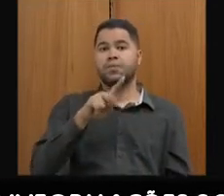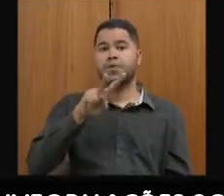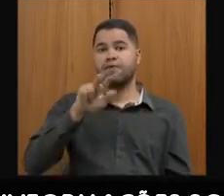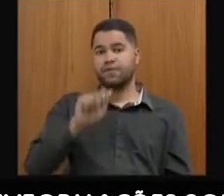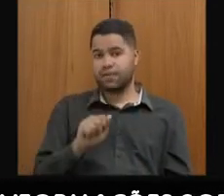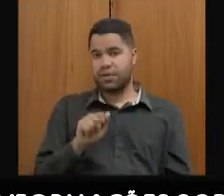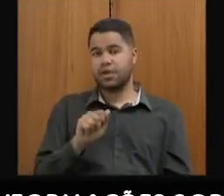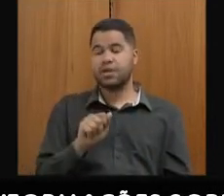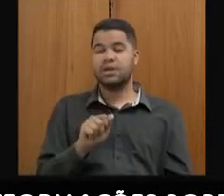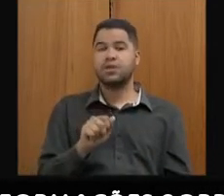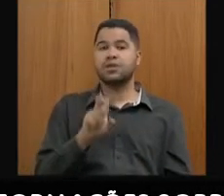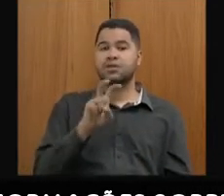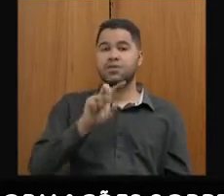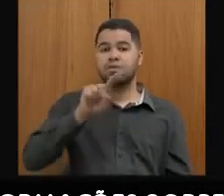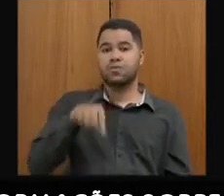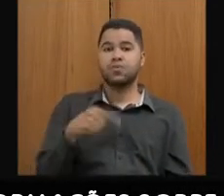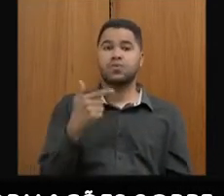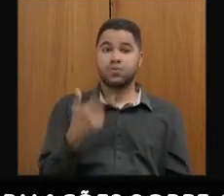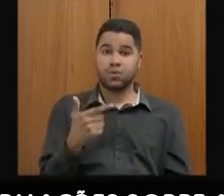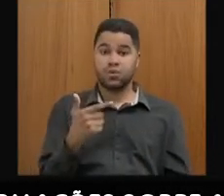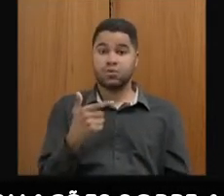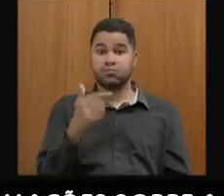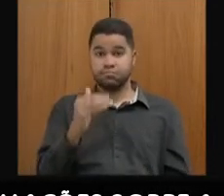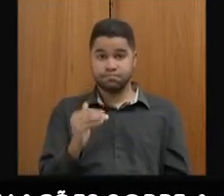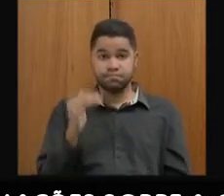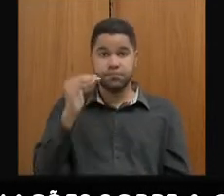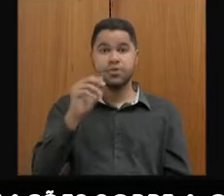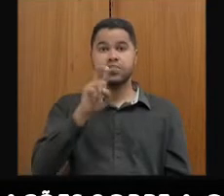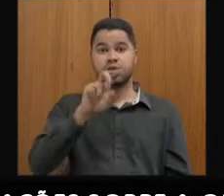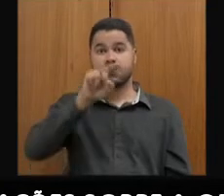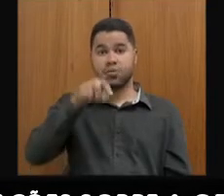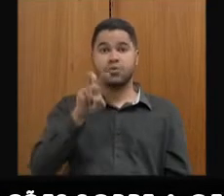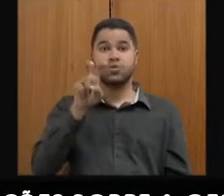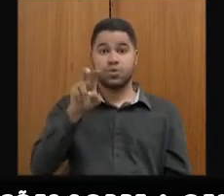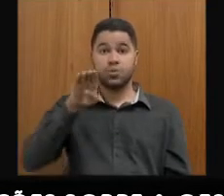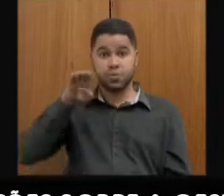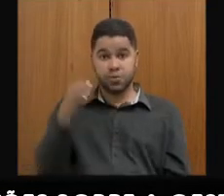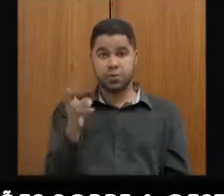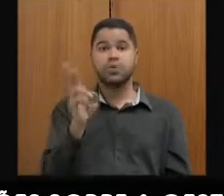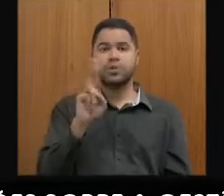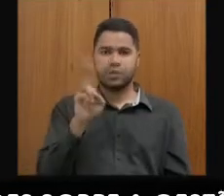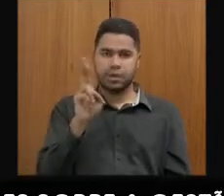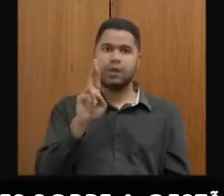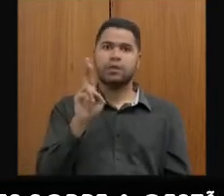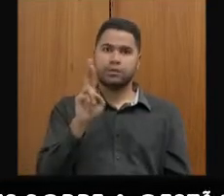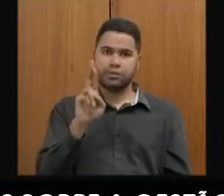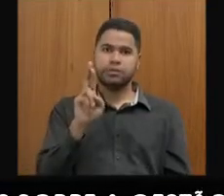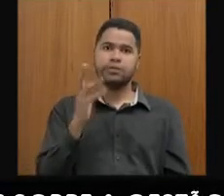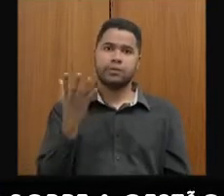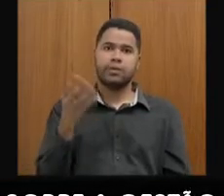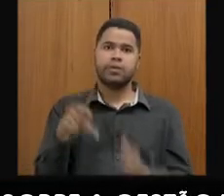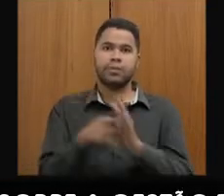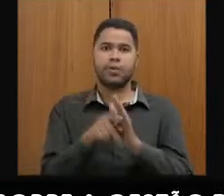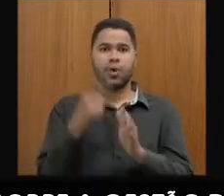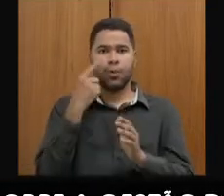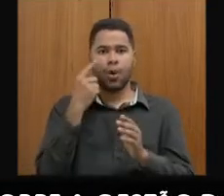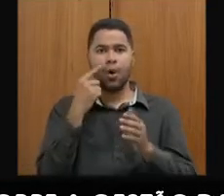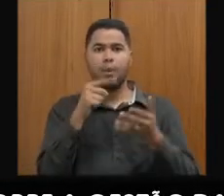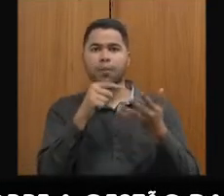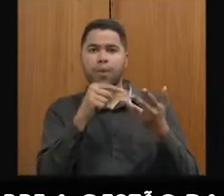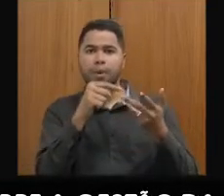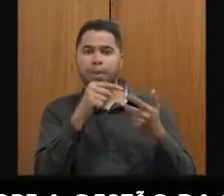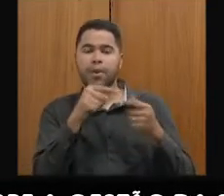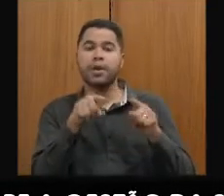de 5,2 para 5,5 bilhões de reais, um incremento de 358 nominal. O